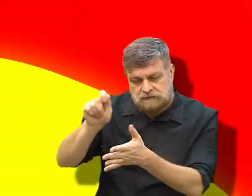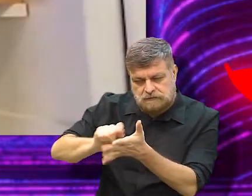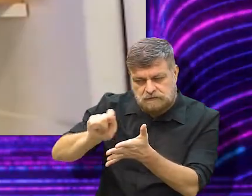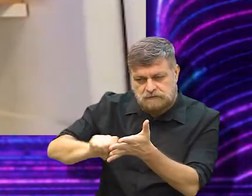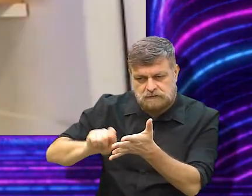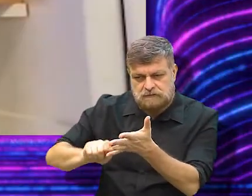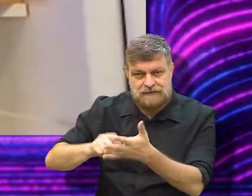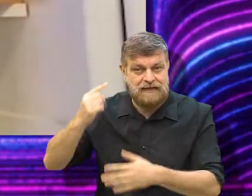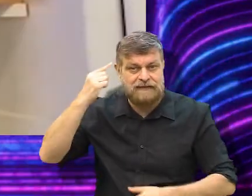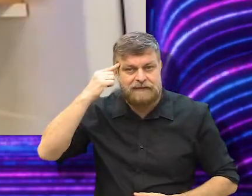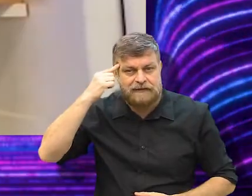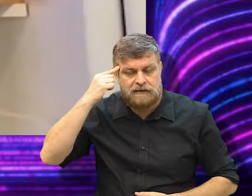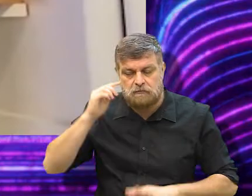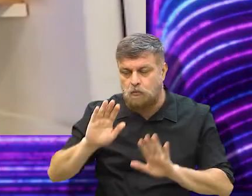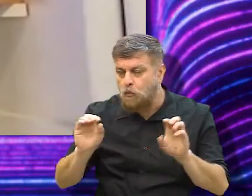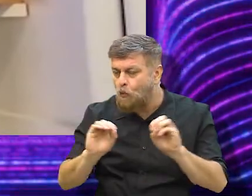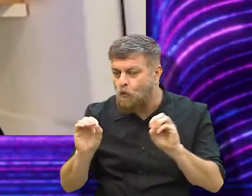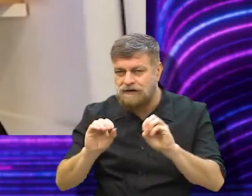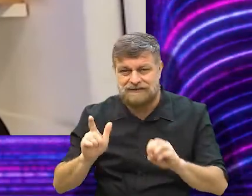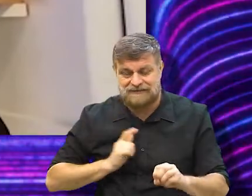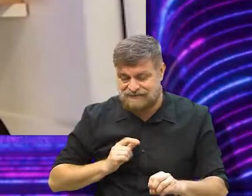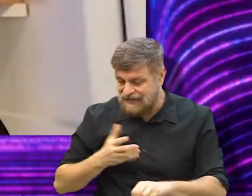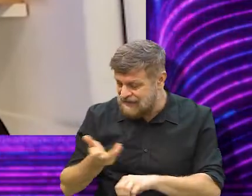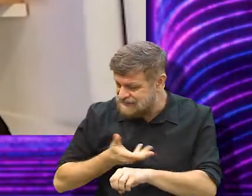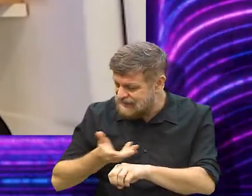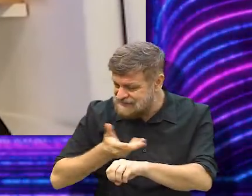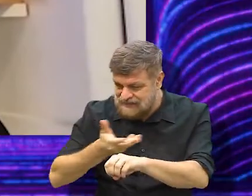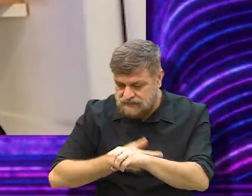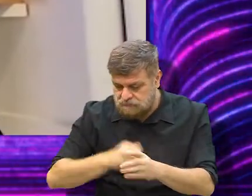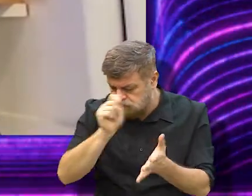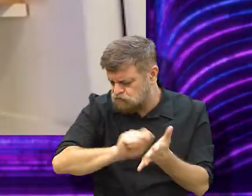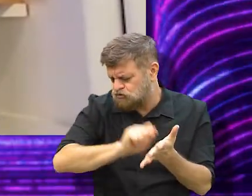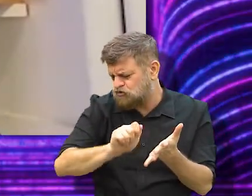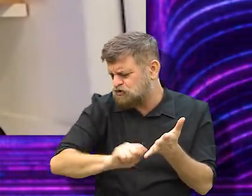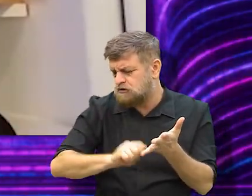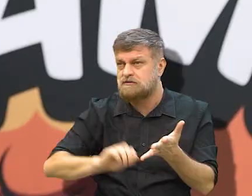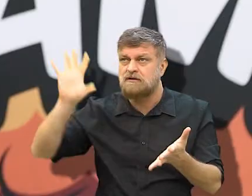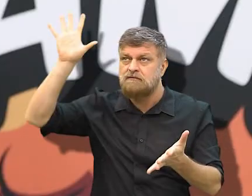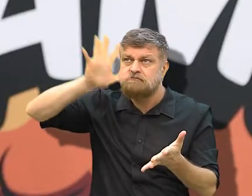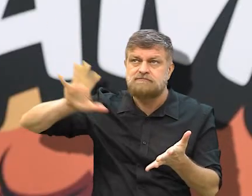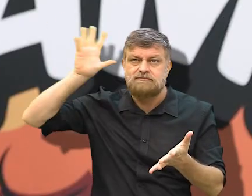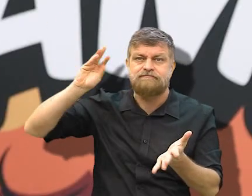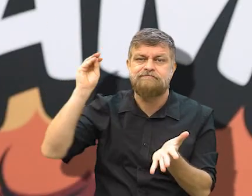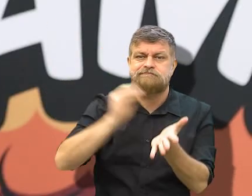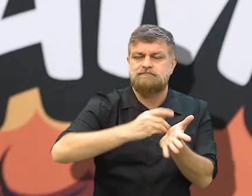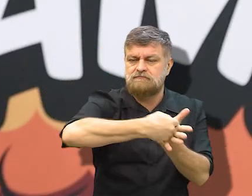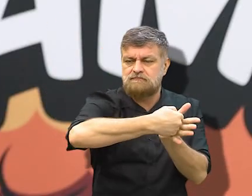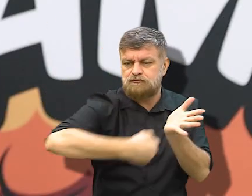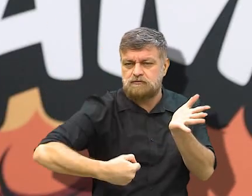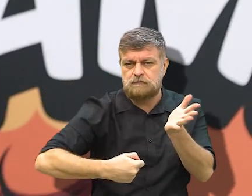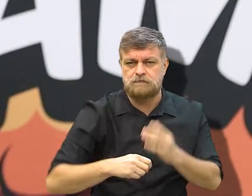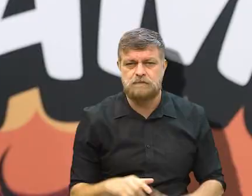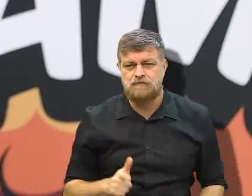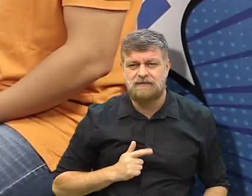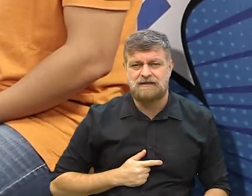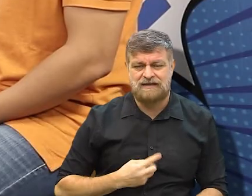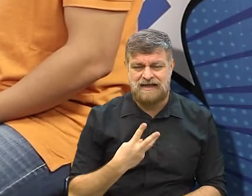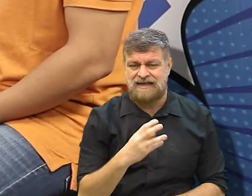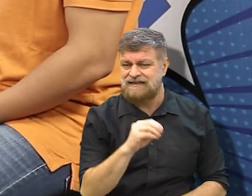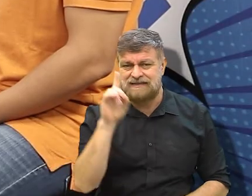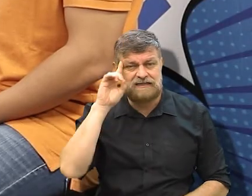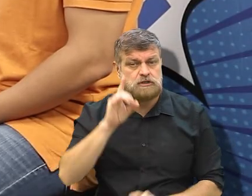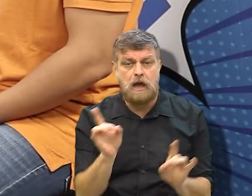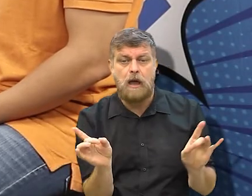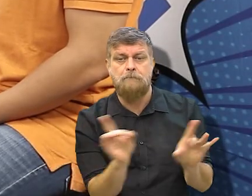eu não tive tempo para pensar em nada. A coisa, a escrita foi tão urgente, tão rápida. Eu escrevi o romance em